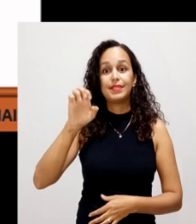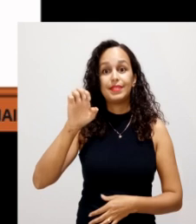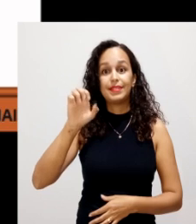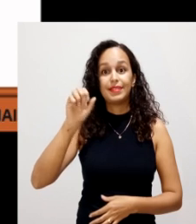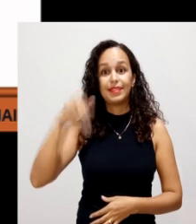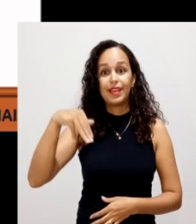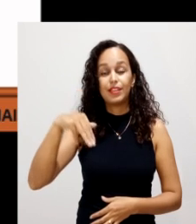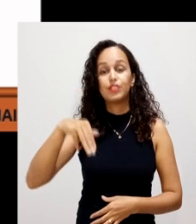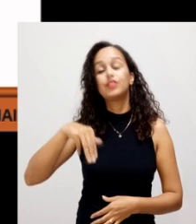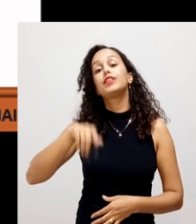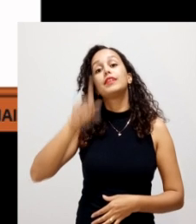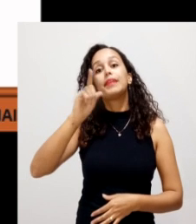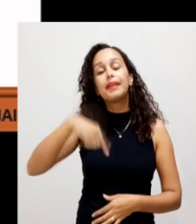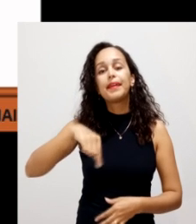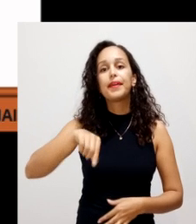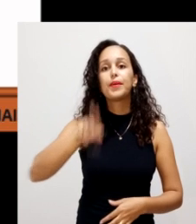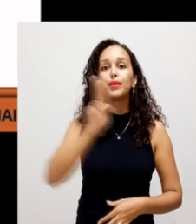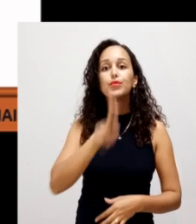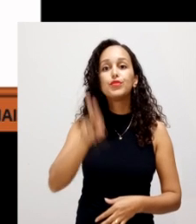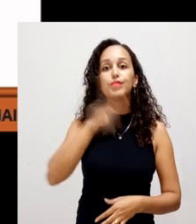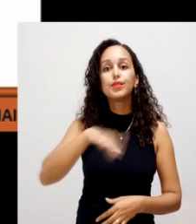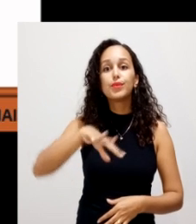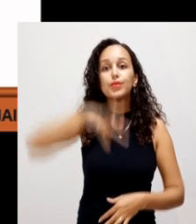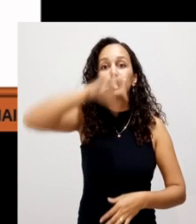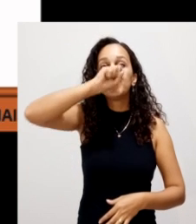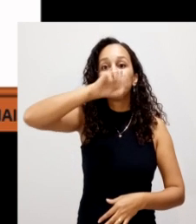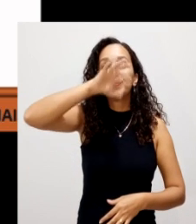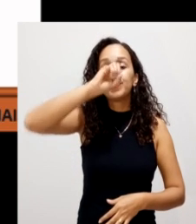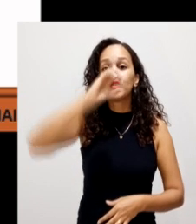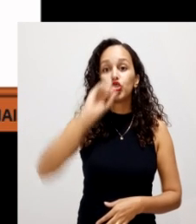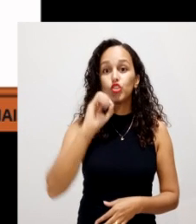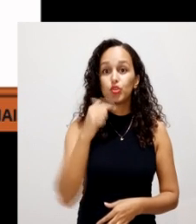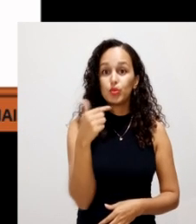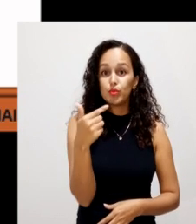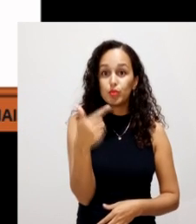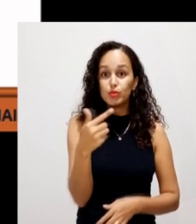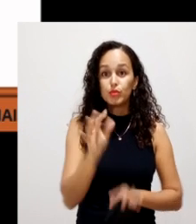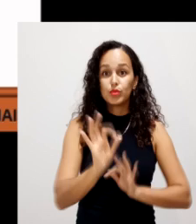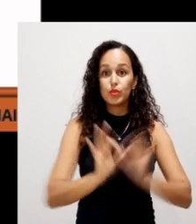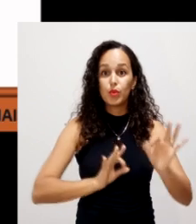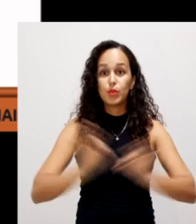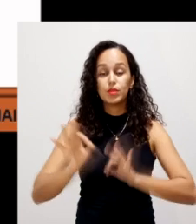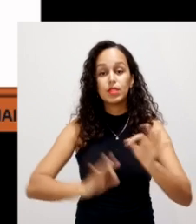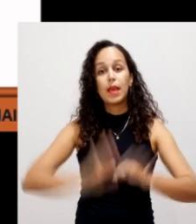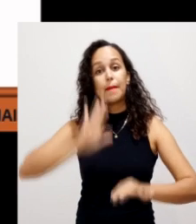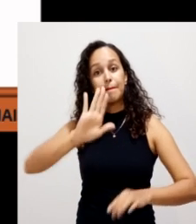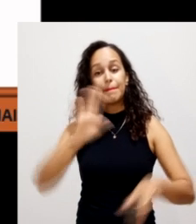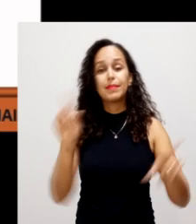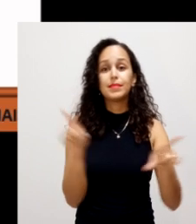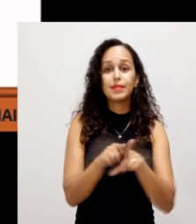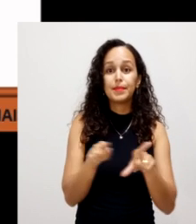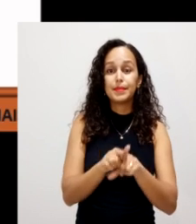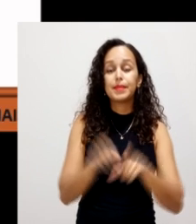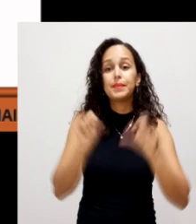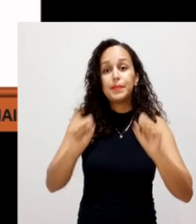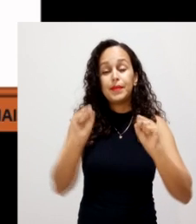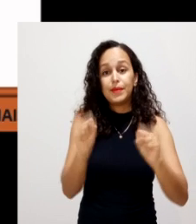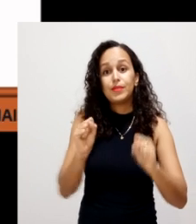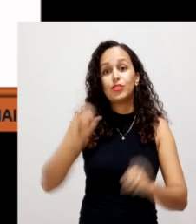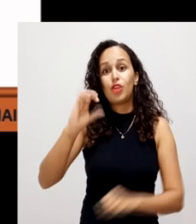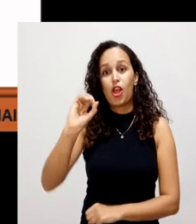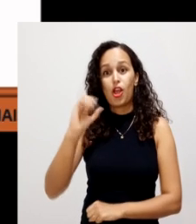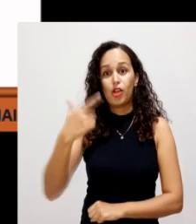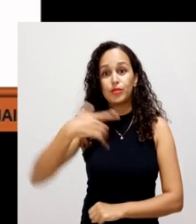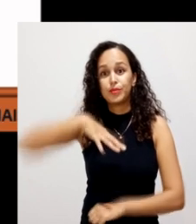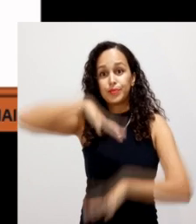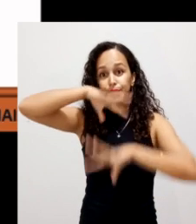lembrando que também pode ser um processo anaeróbico. Mas, né, pode ter ali uma parcela... Existem também organismos anaeróbicos. No entanto,